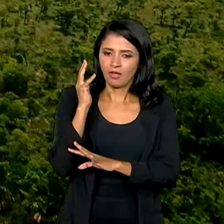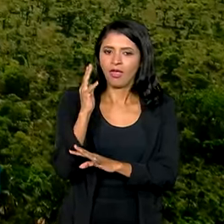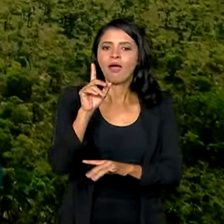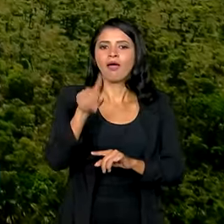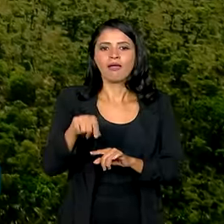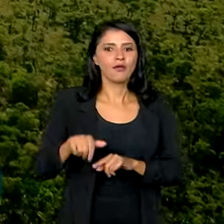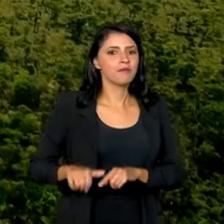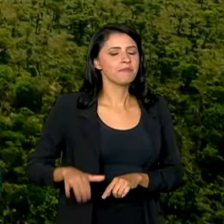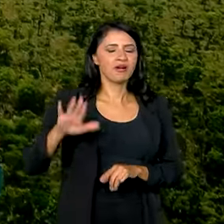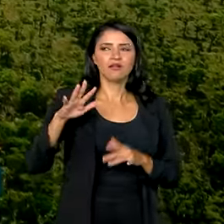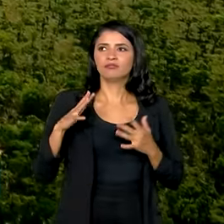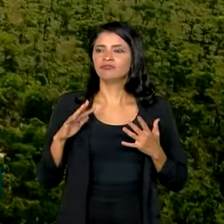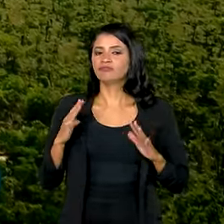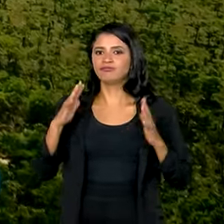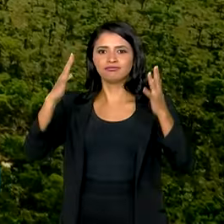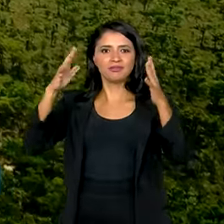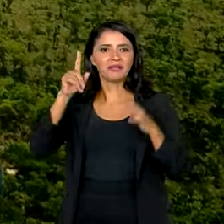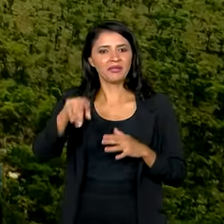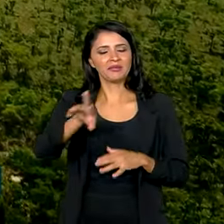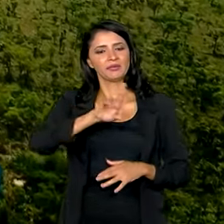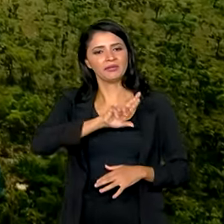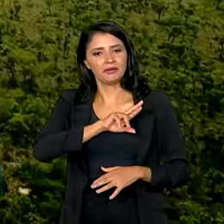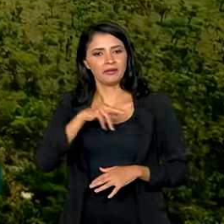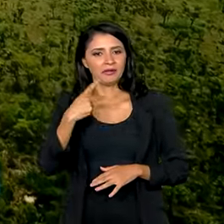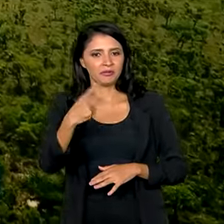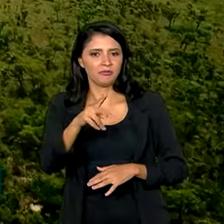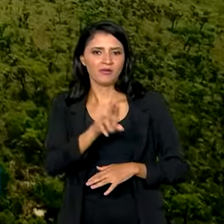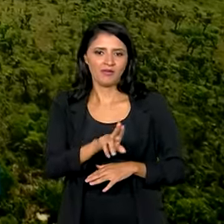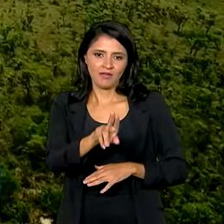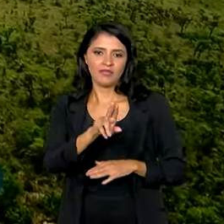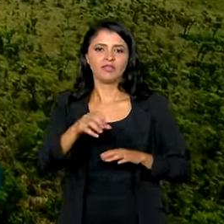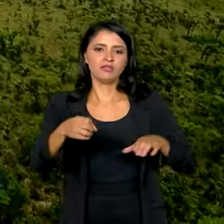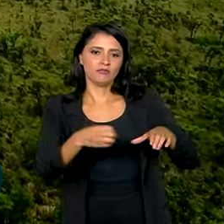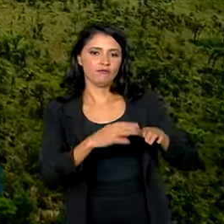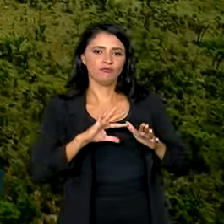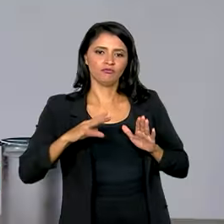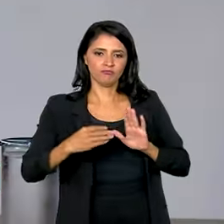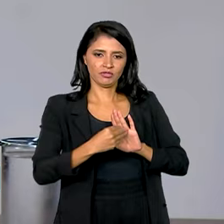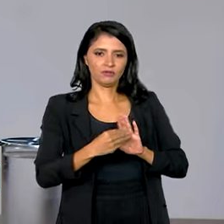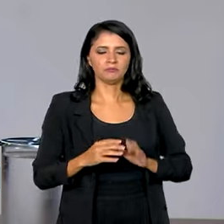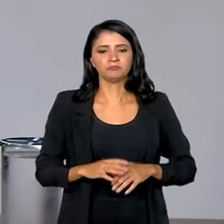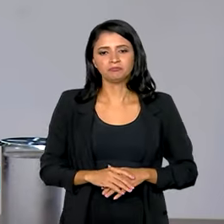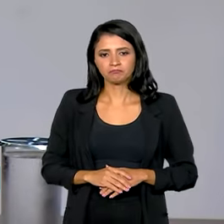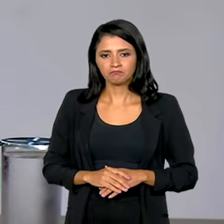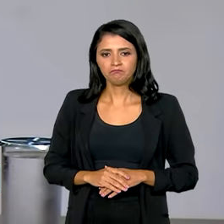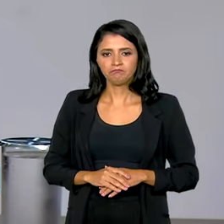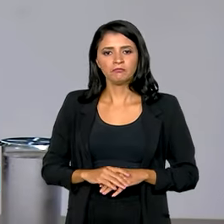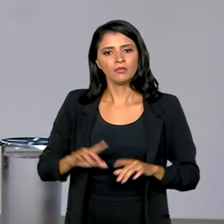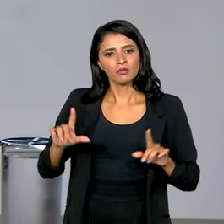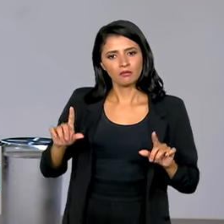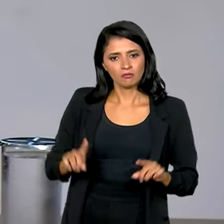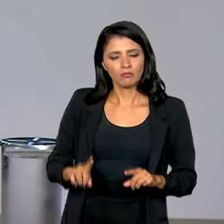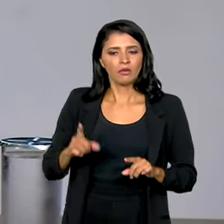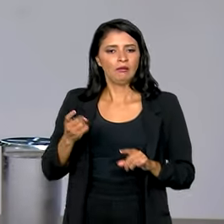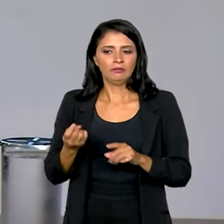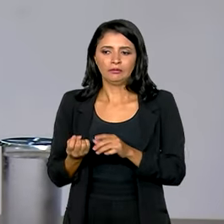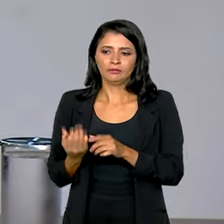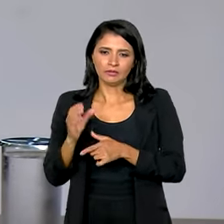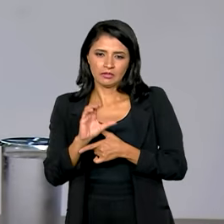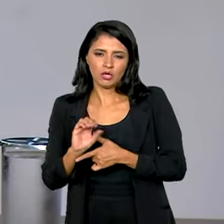mais comemorada como resultado da aplicação do Fundo Amazônia. Essa redução de emissões